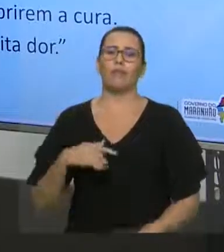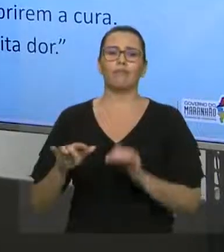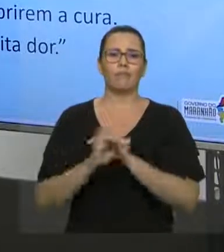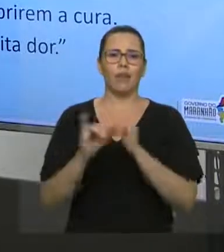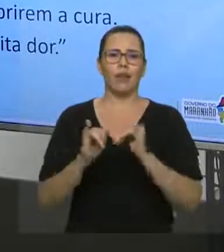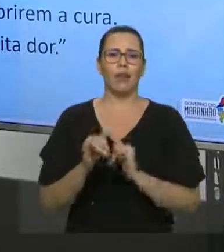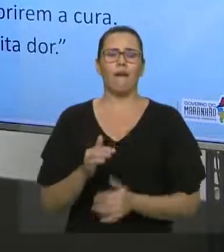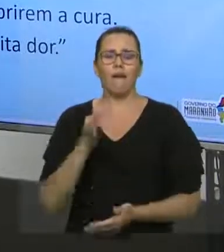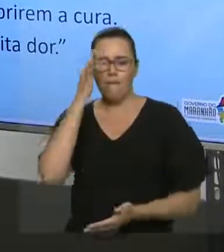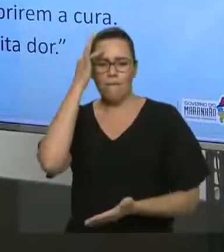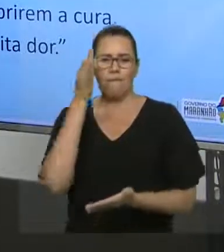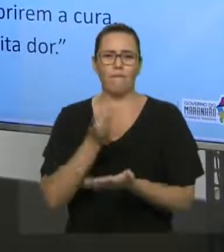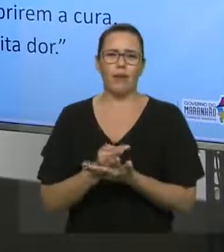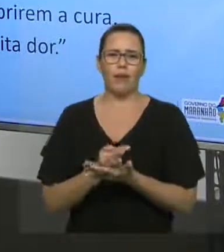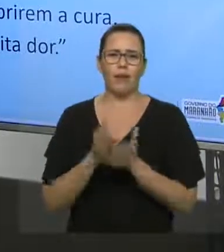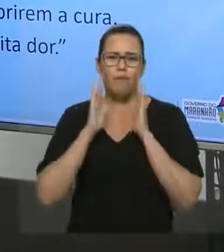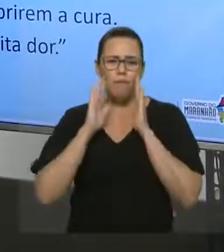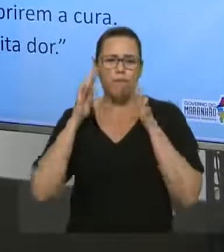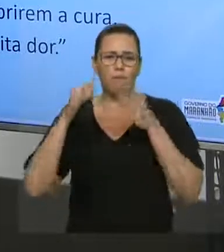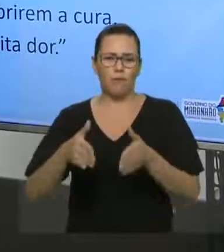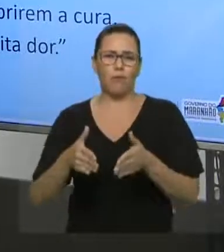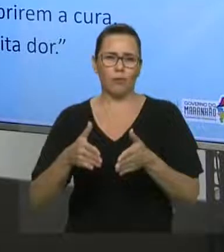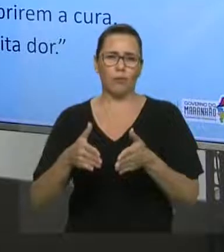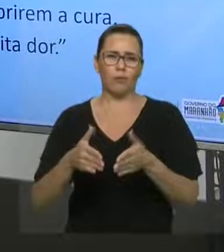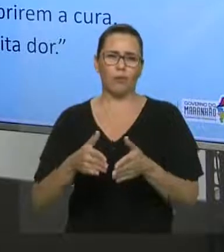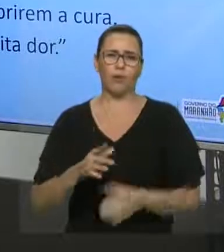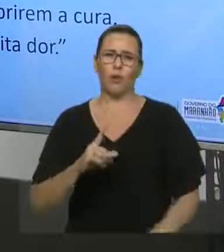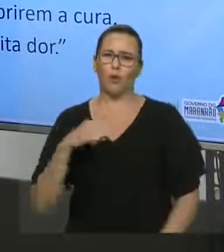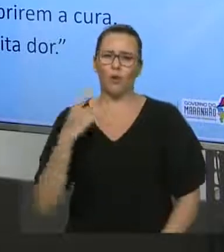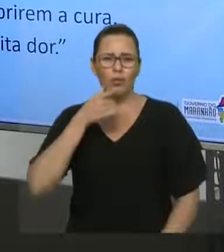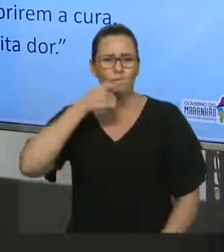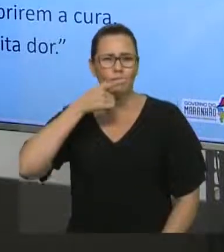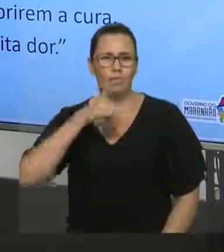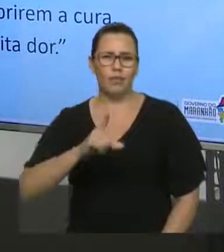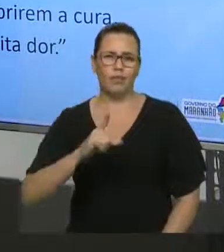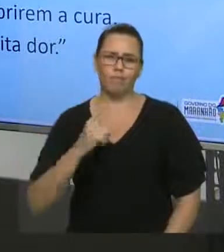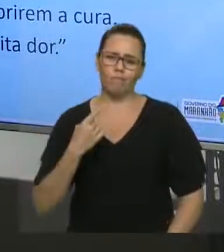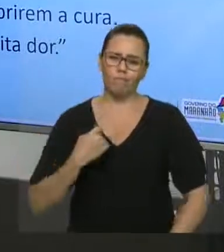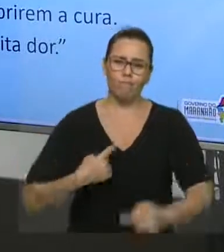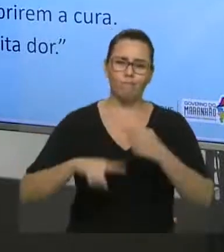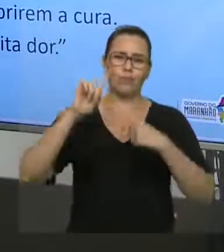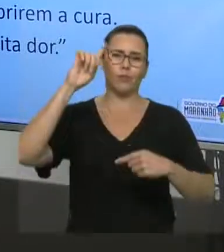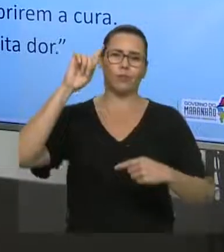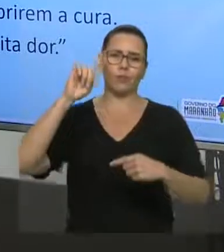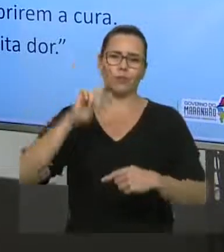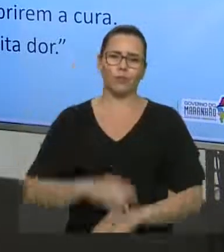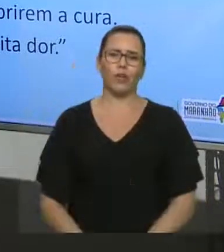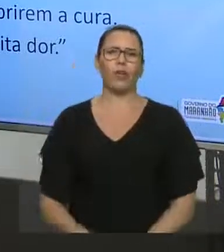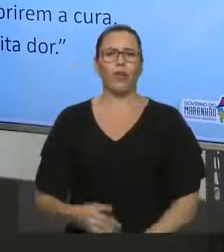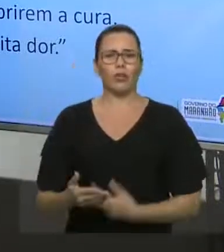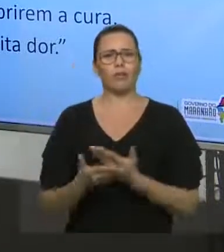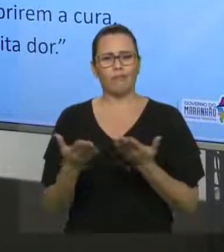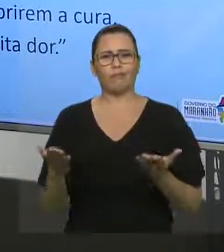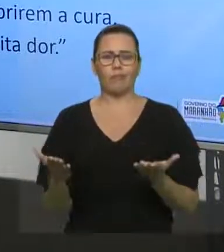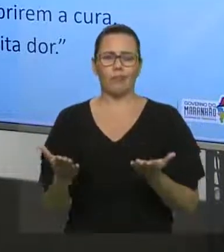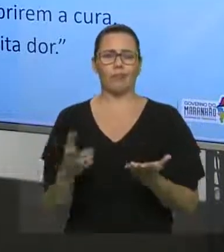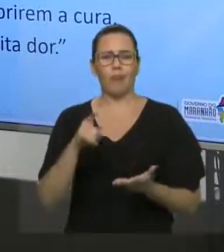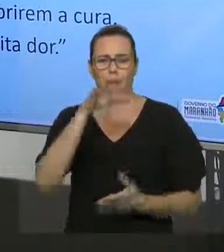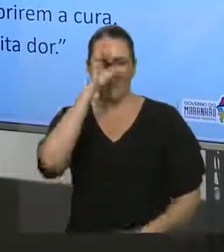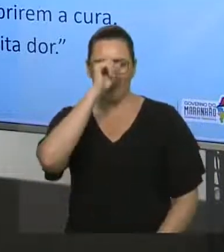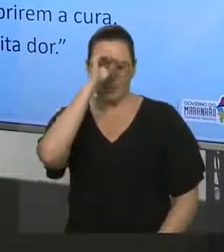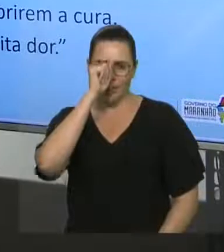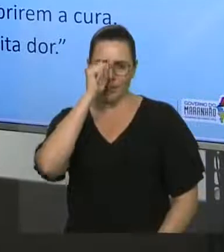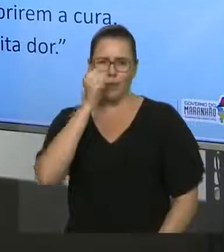Fé, concentração, foco. Nós vamos sair dessa. Nós vamos conseguir garantir o aprendizado de todos vocês.